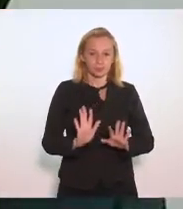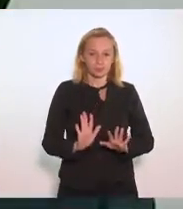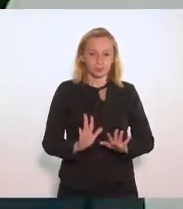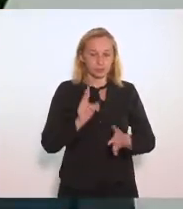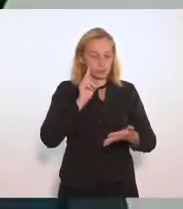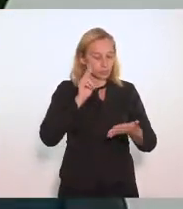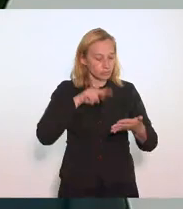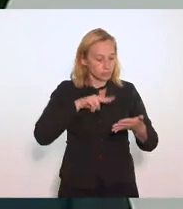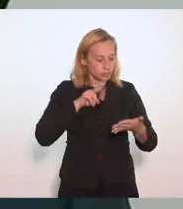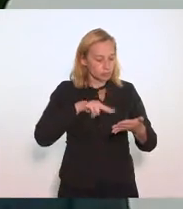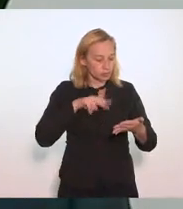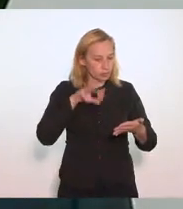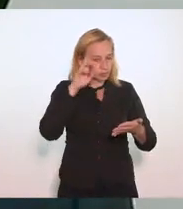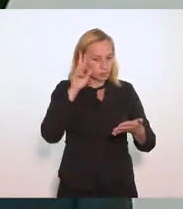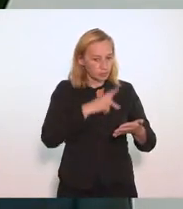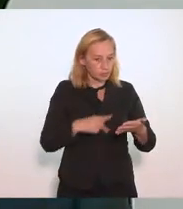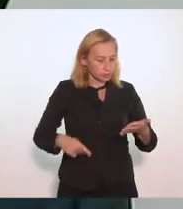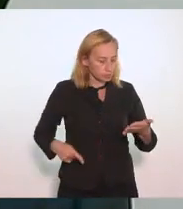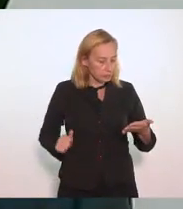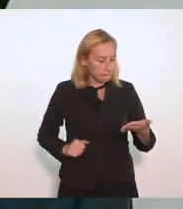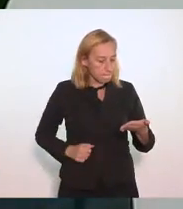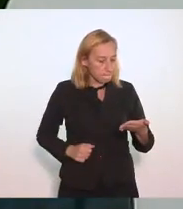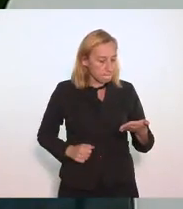lendo aqui senhor presidente não